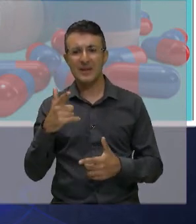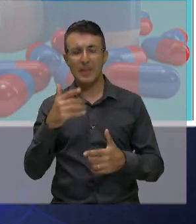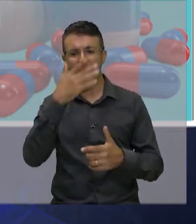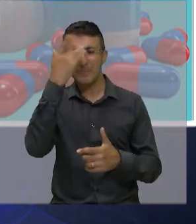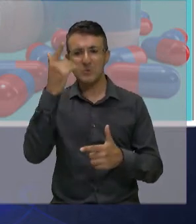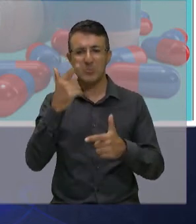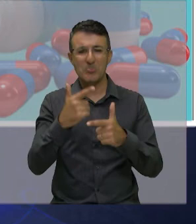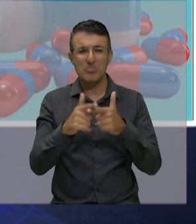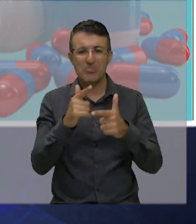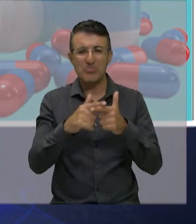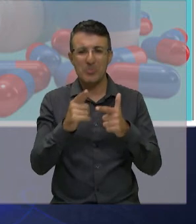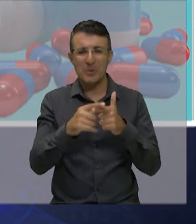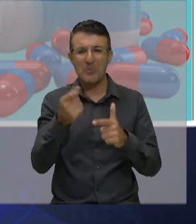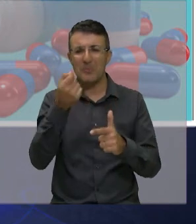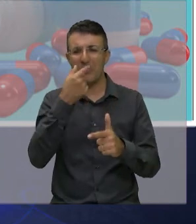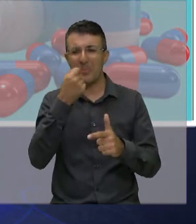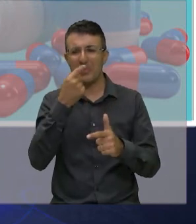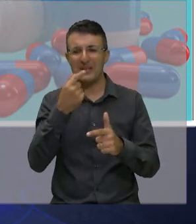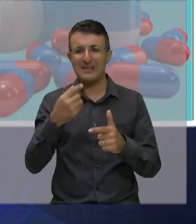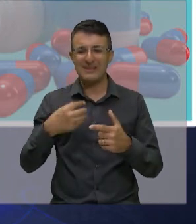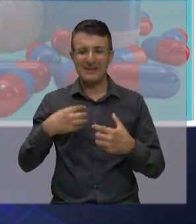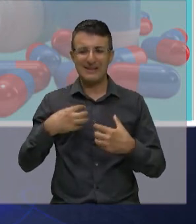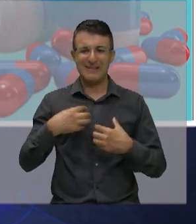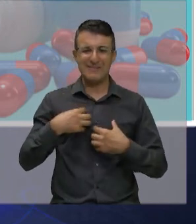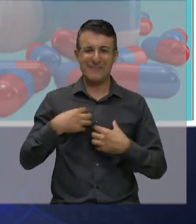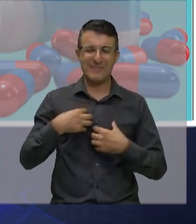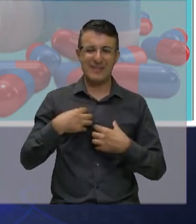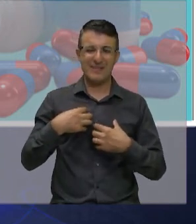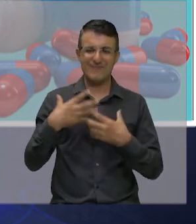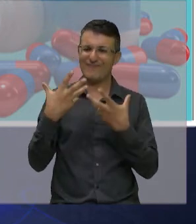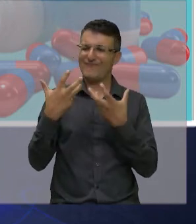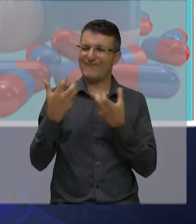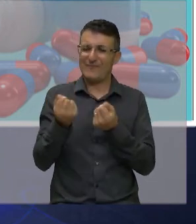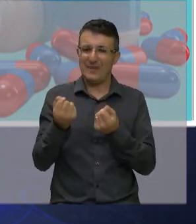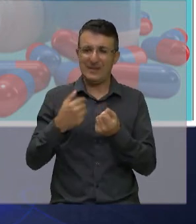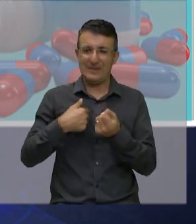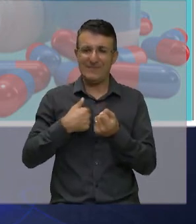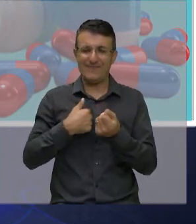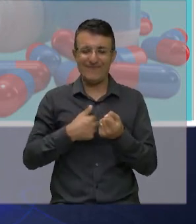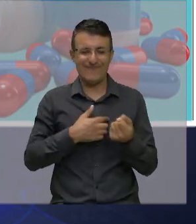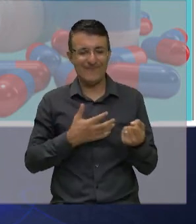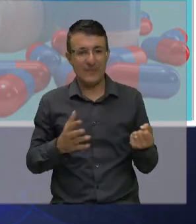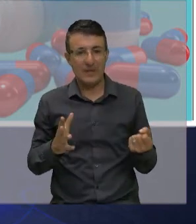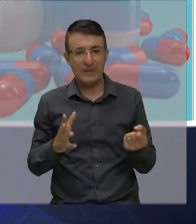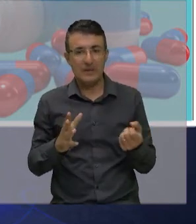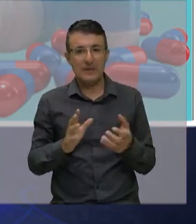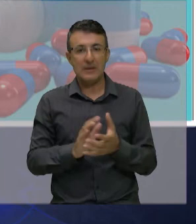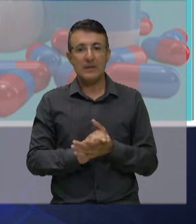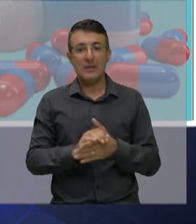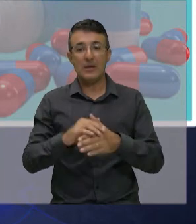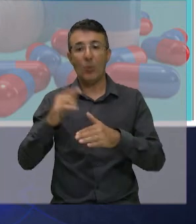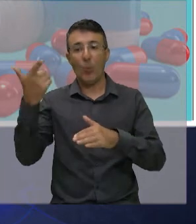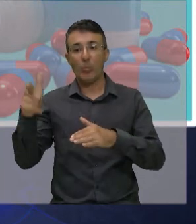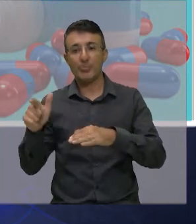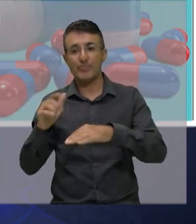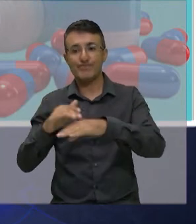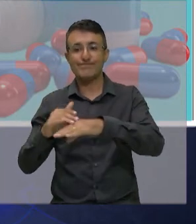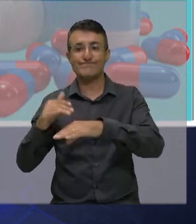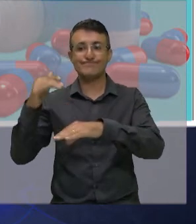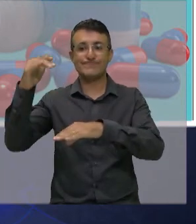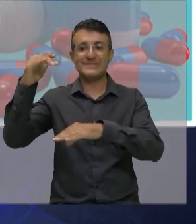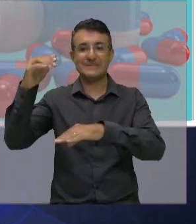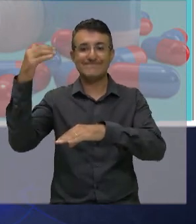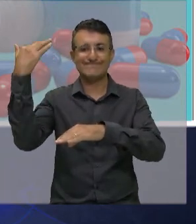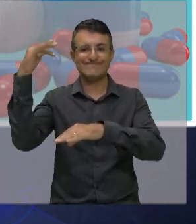medicamento ticagrelor e o prazugrel apesar de mais caros eles trazem uma sobrevida melhor e uma